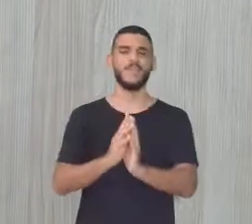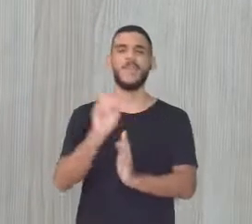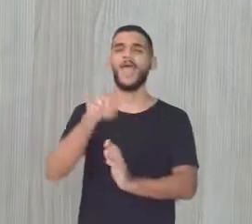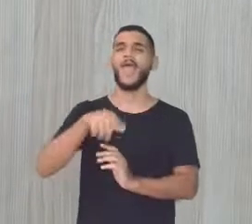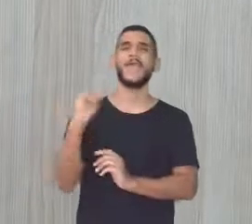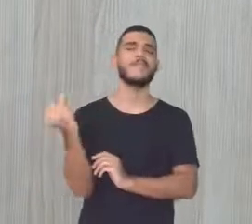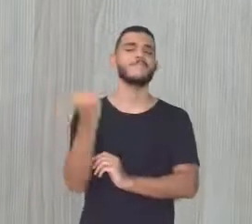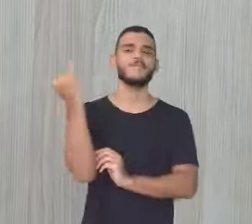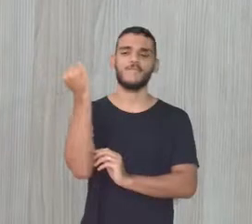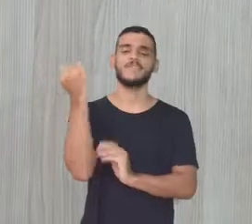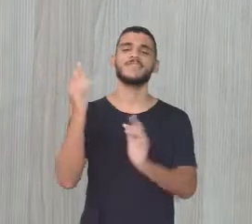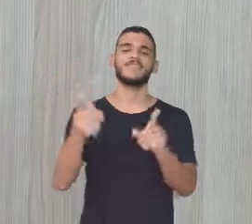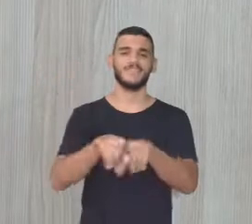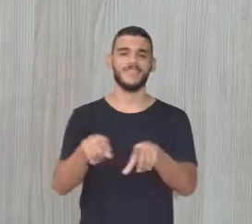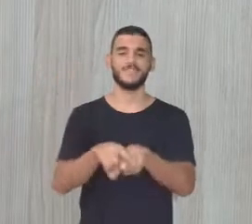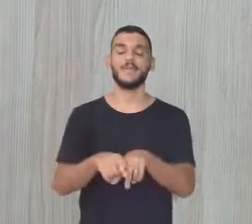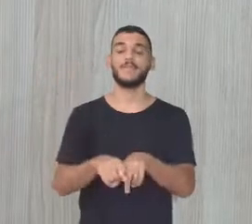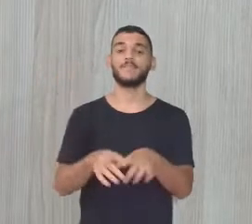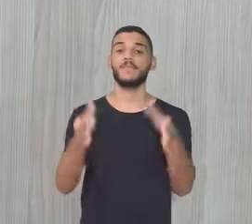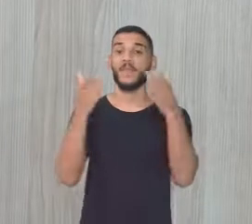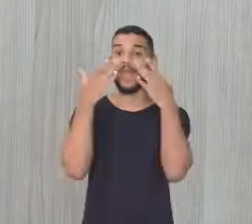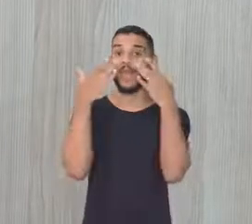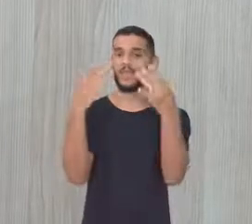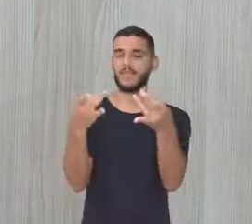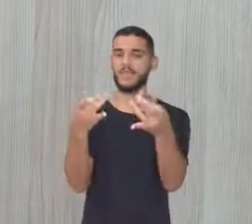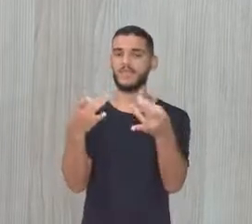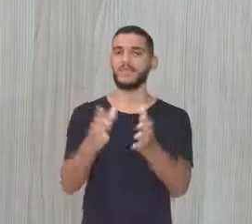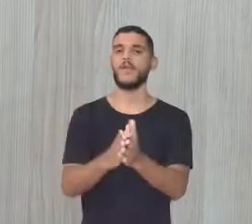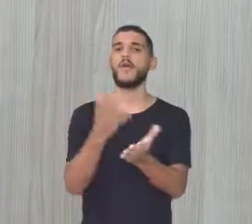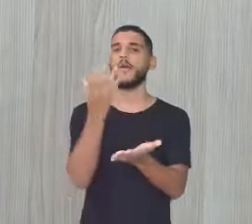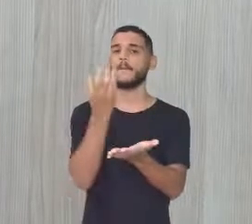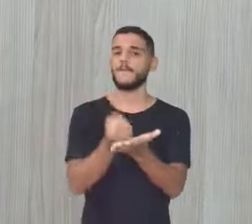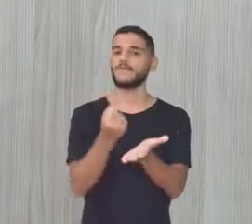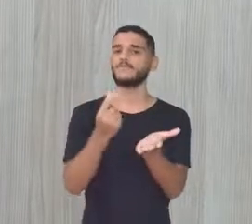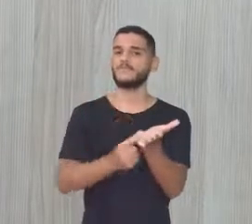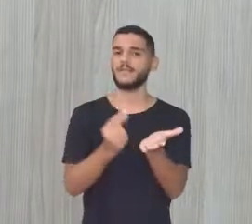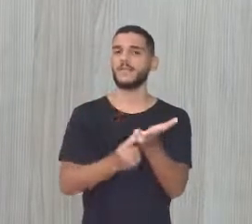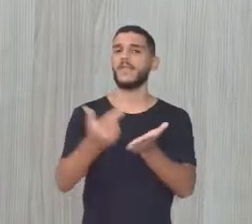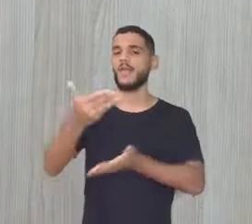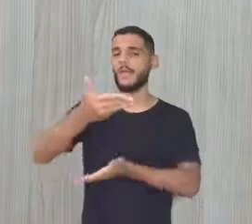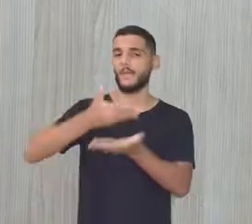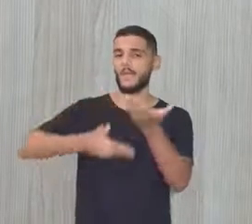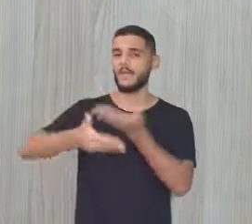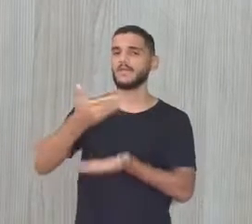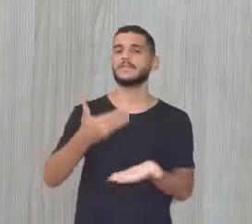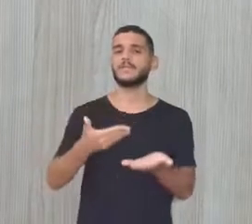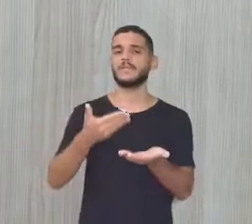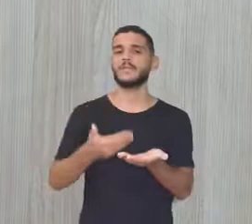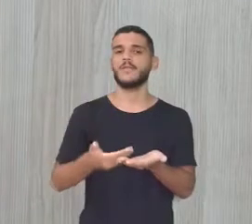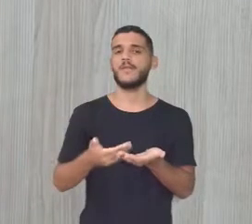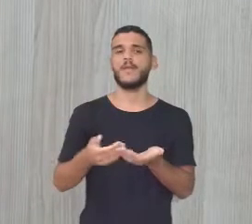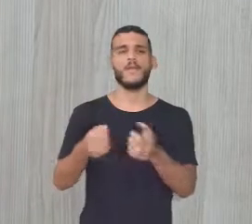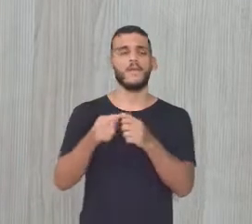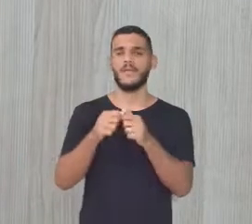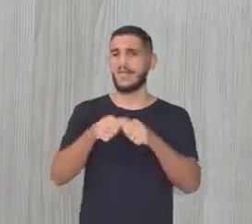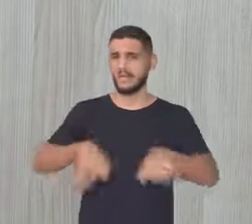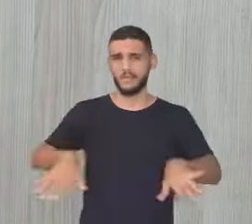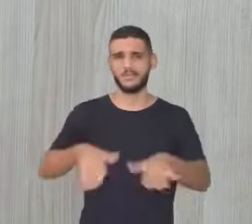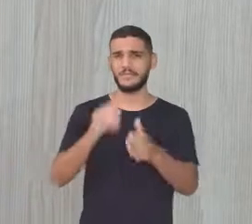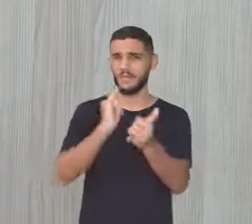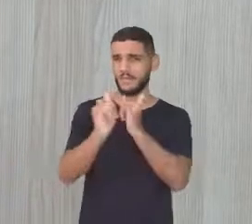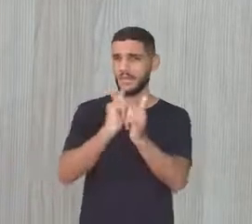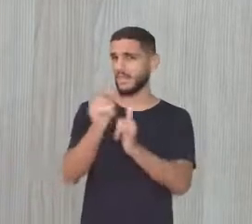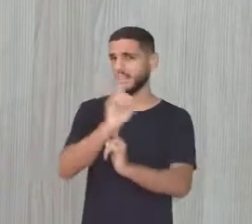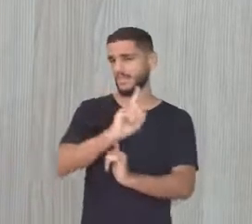muito importante Então se liga Baixe o aplicativo Interage com a gente Não gasta os dados móveis do seu celular